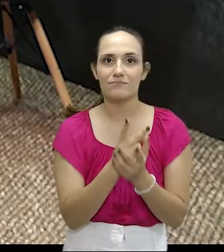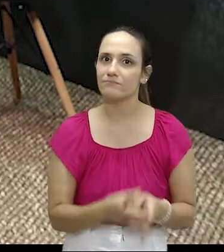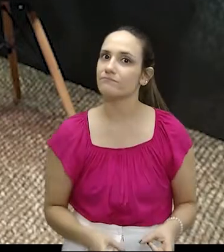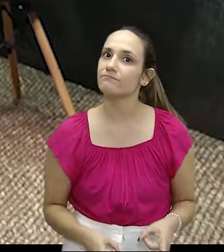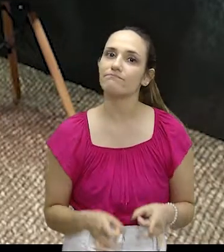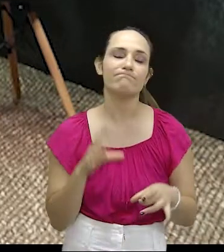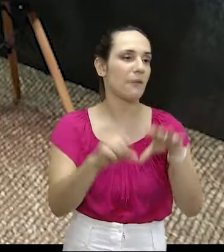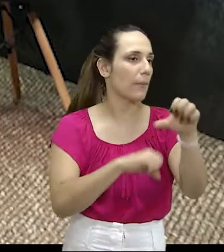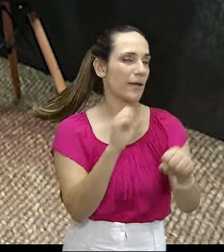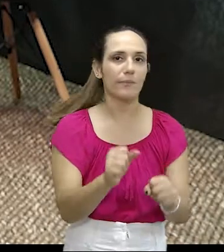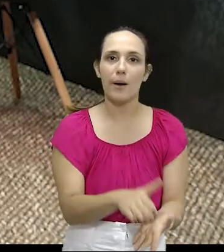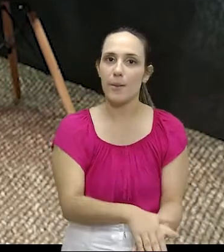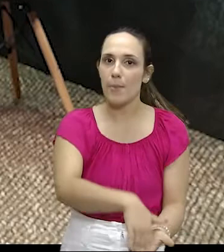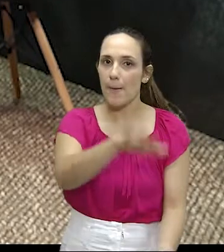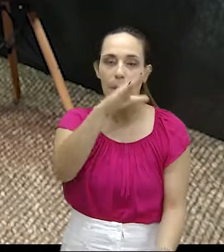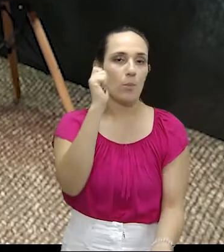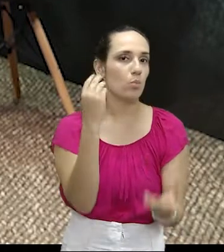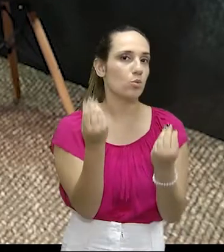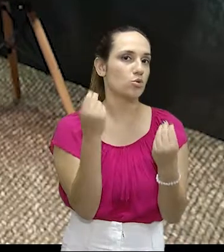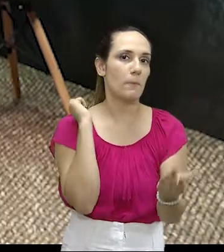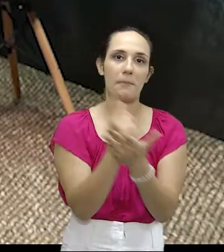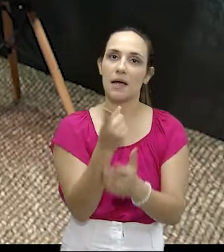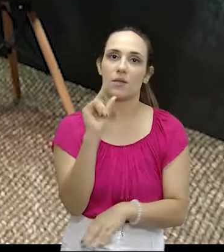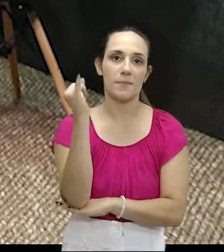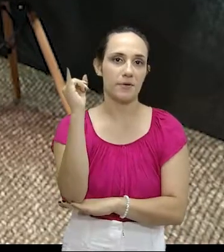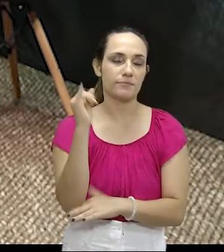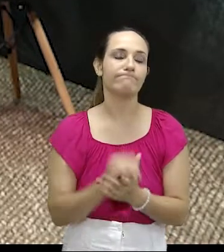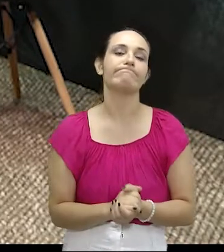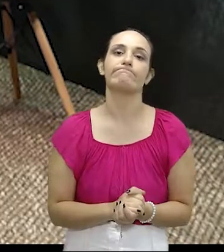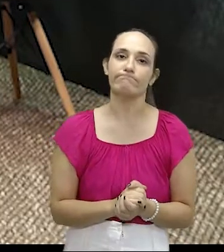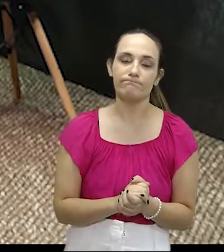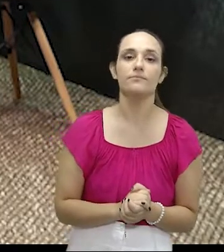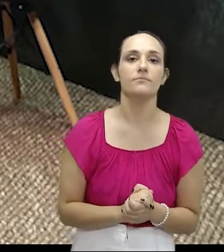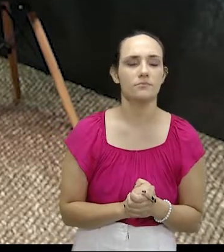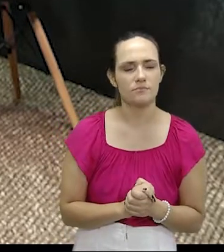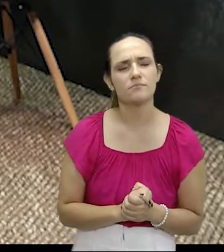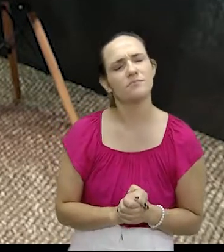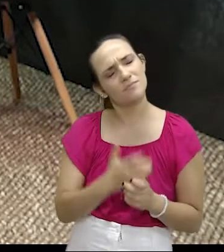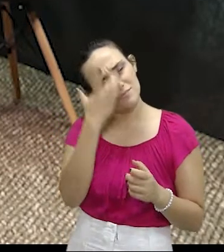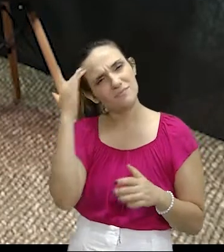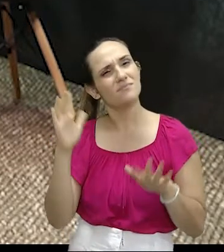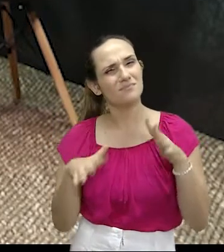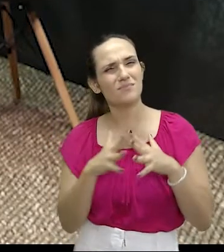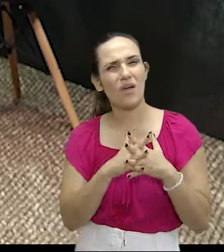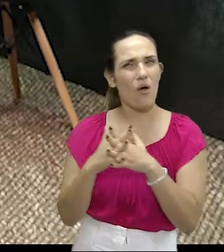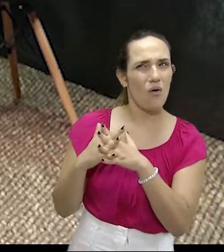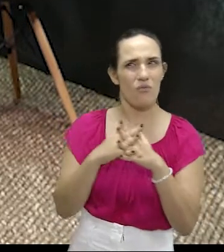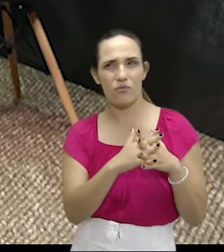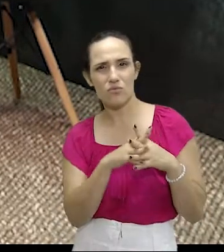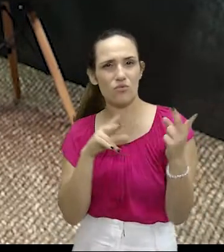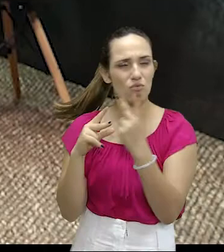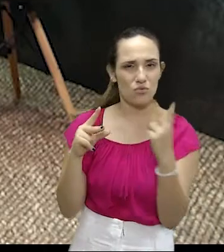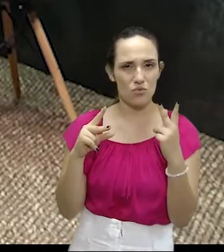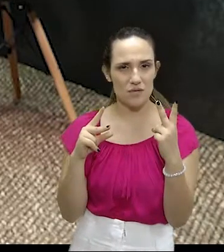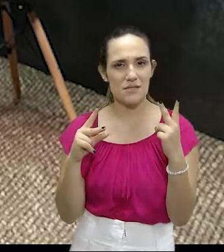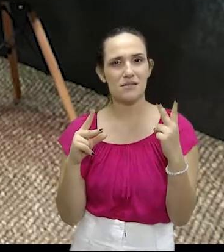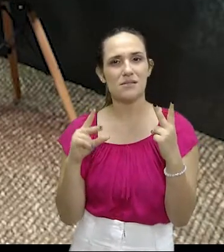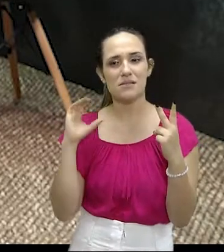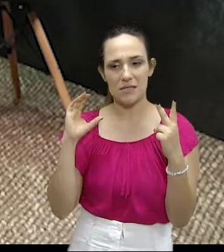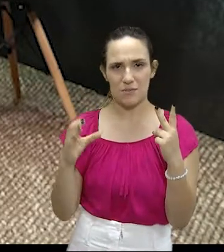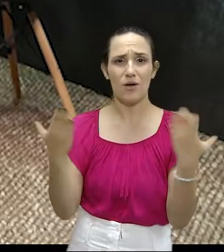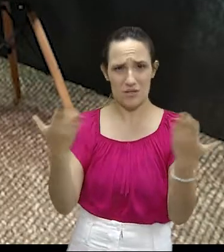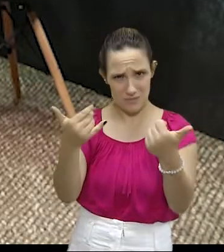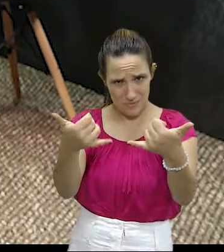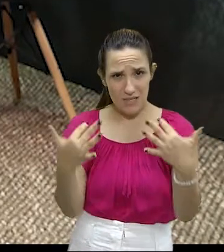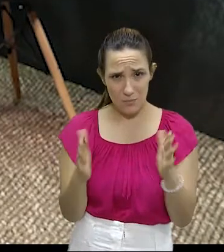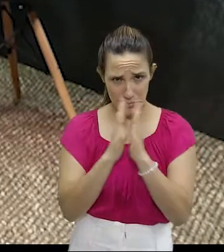mercadorias dentre as ali apreendidas. E doutor, as pessoas muitas vezes confundem esses crimes. O senhor acabou de falar, mas eu gostaria que o senhor